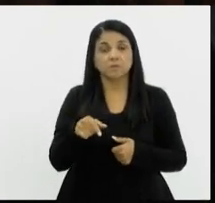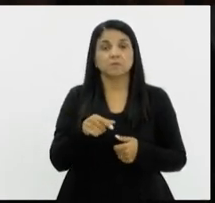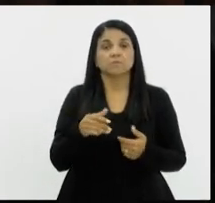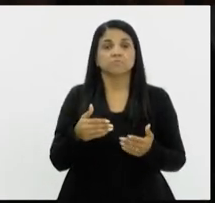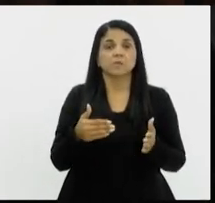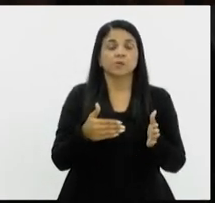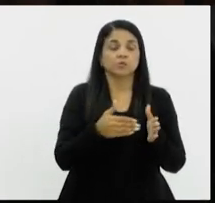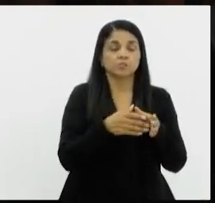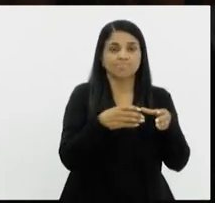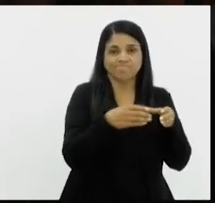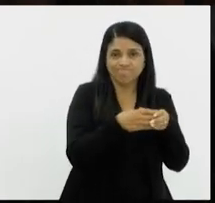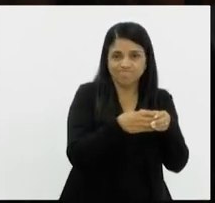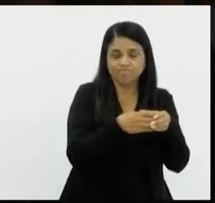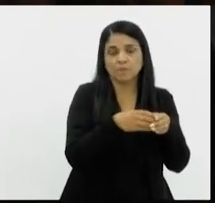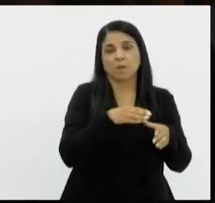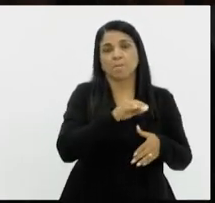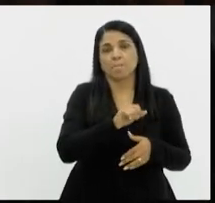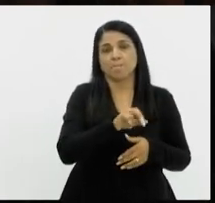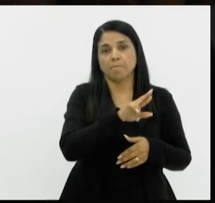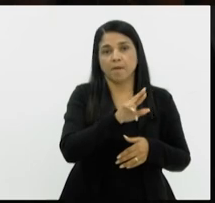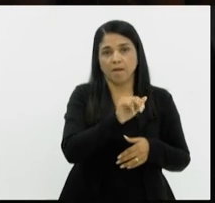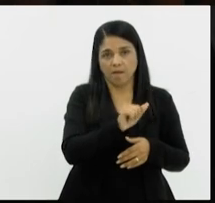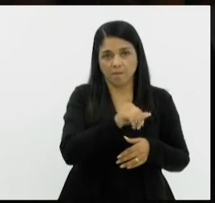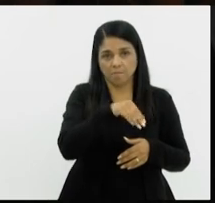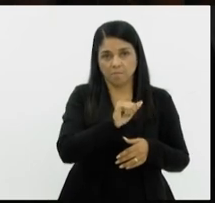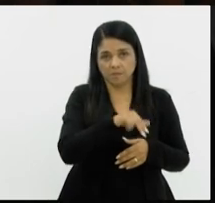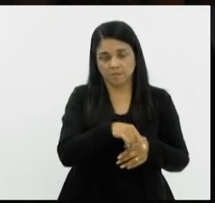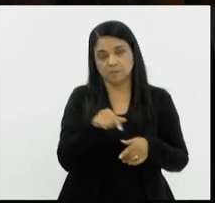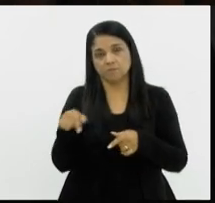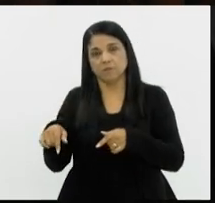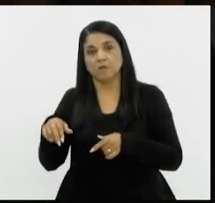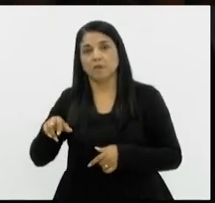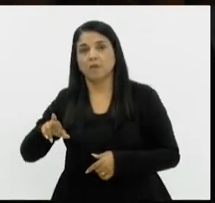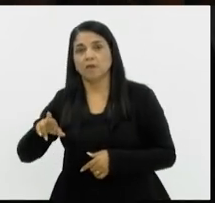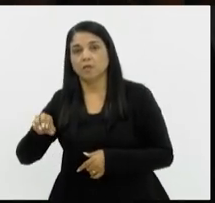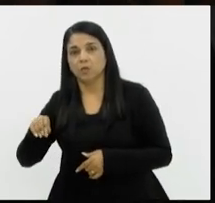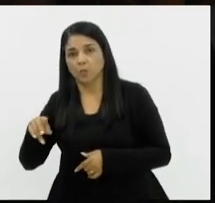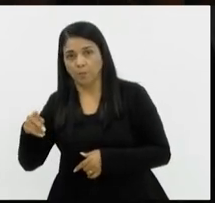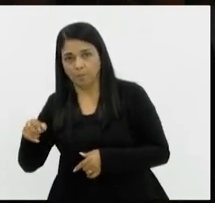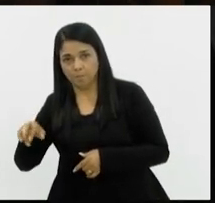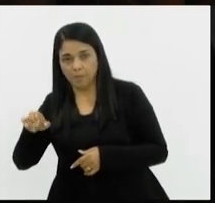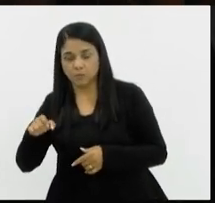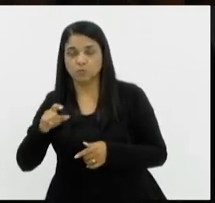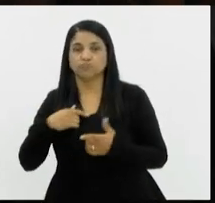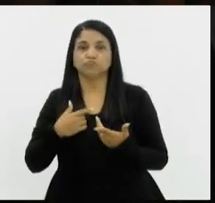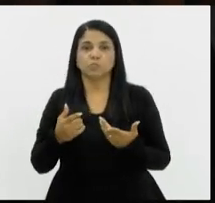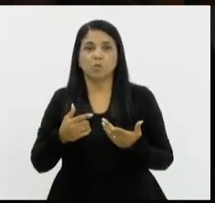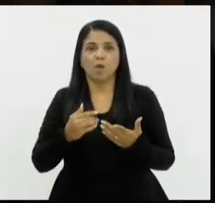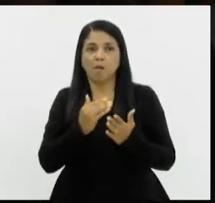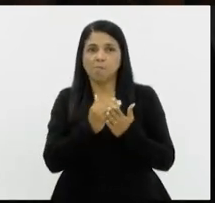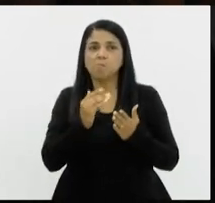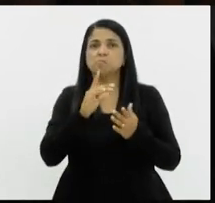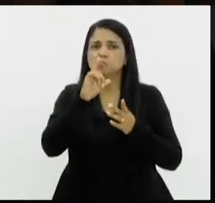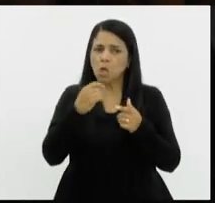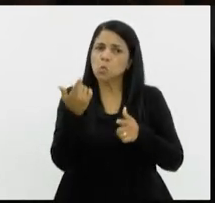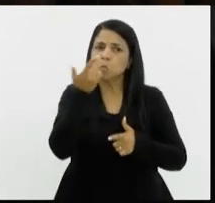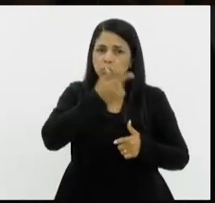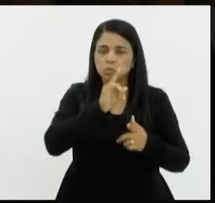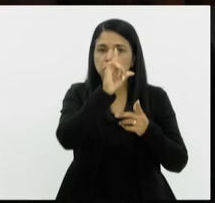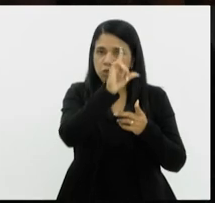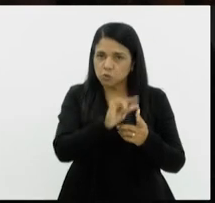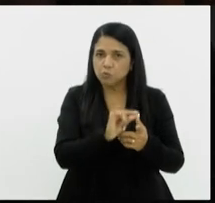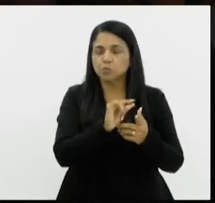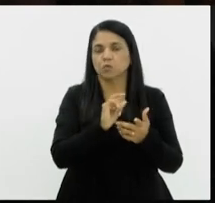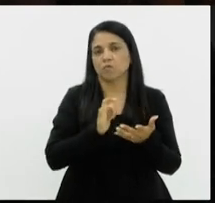ele reuniu as empresas e conseguiu abaixar o valor da passagem de ônibus. Mas estou aguardando